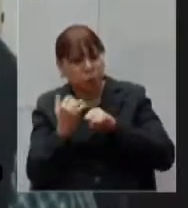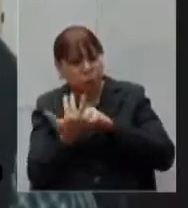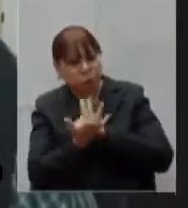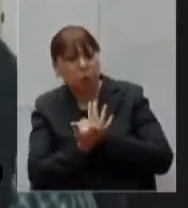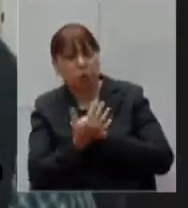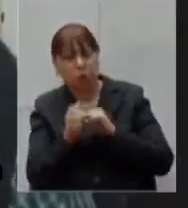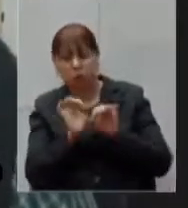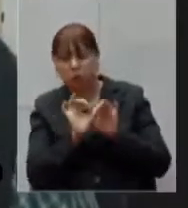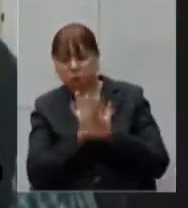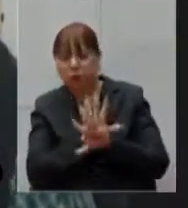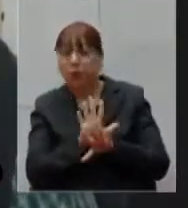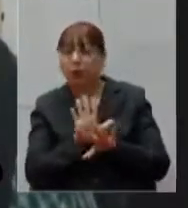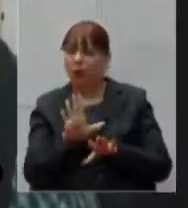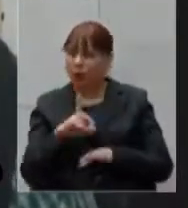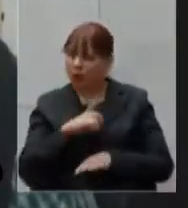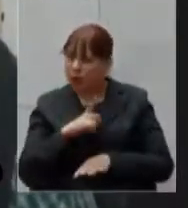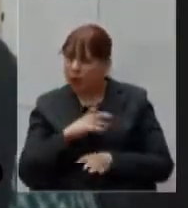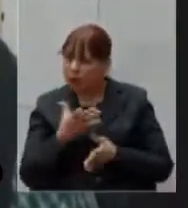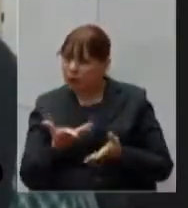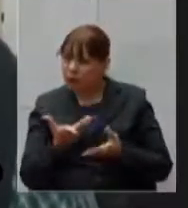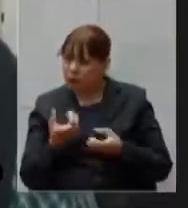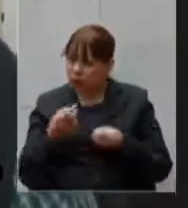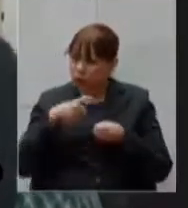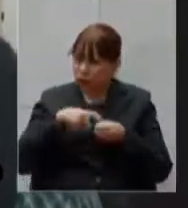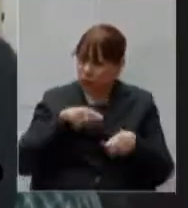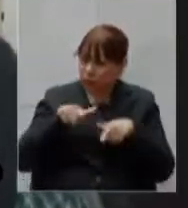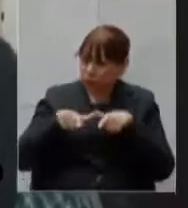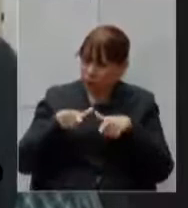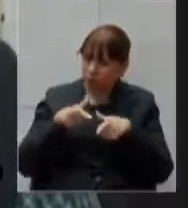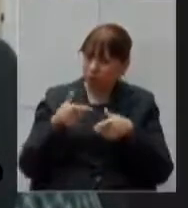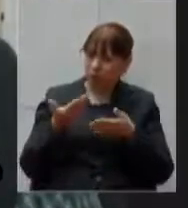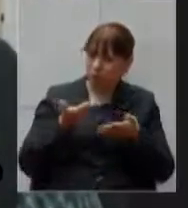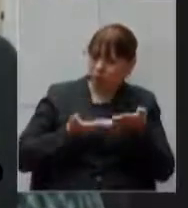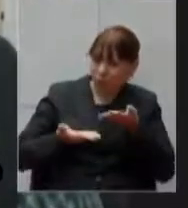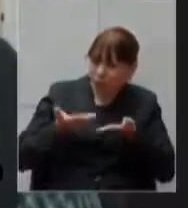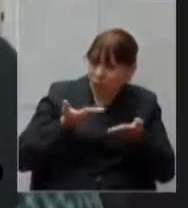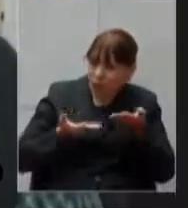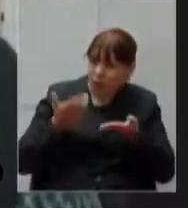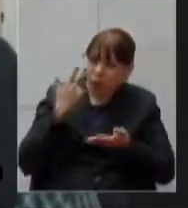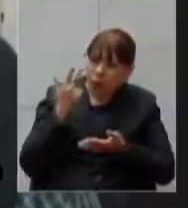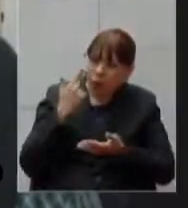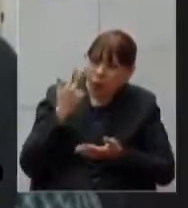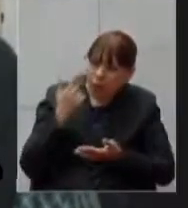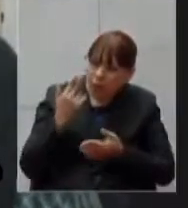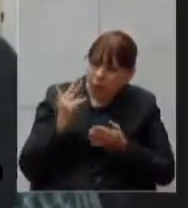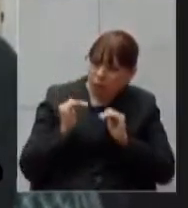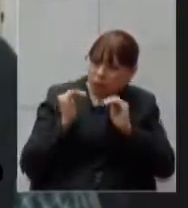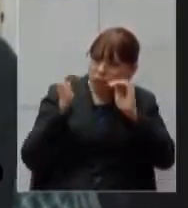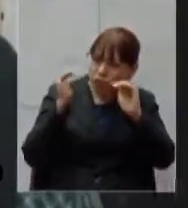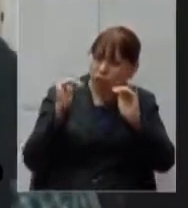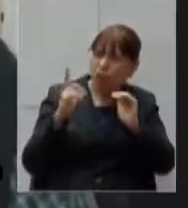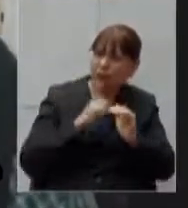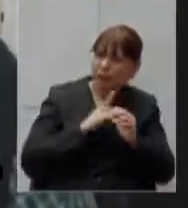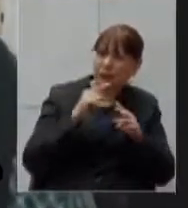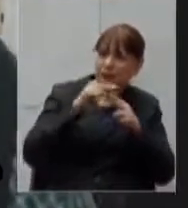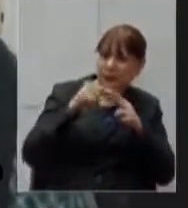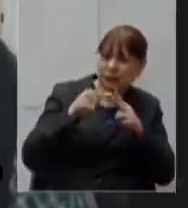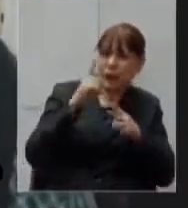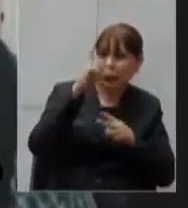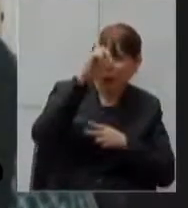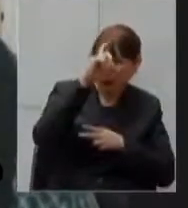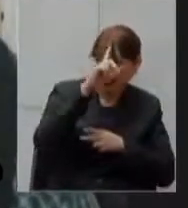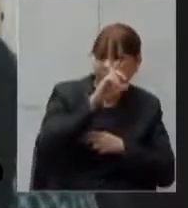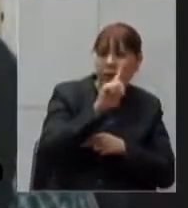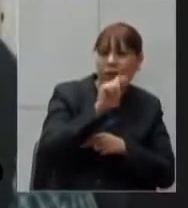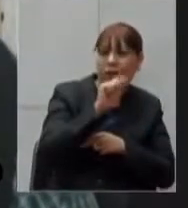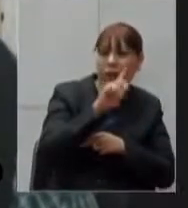teremos o retorno das atividades e dos atendimentos de excelência que o hospital Galva Veloso e Raul Soares